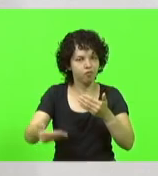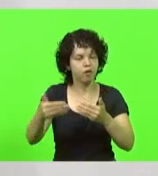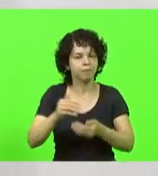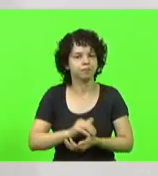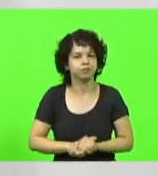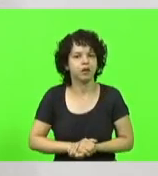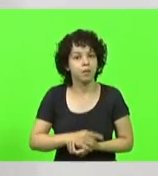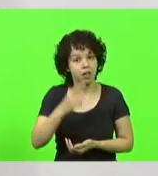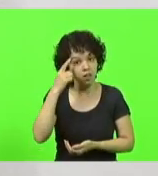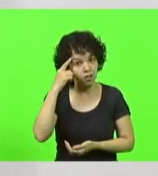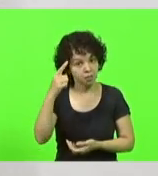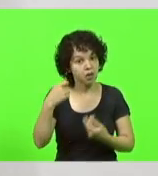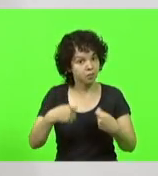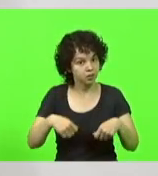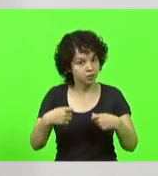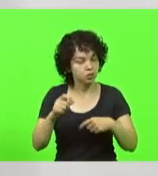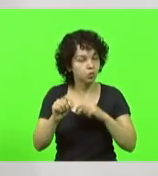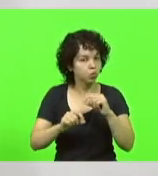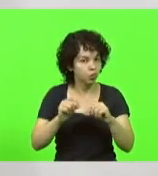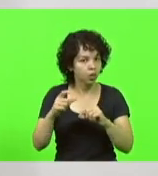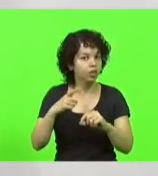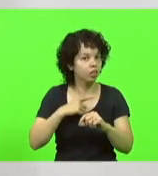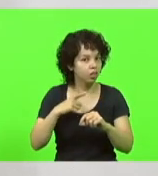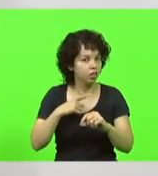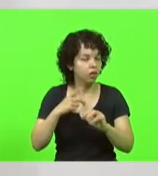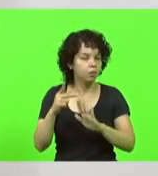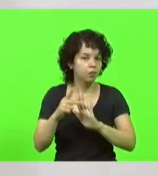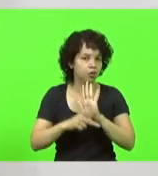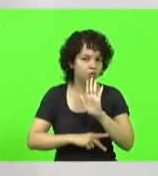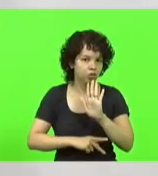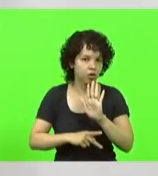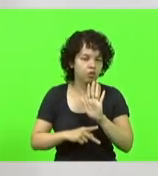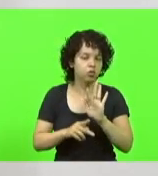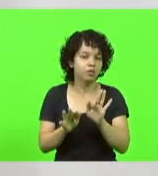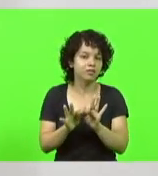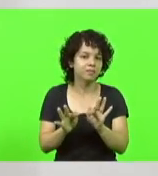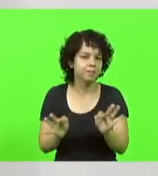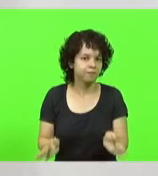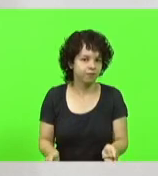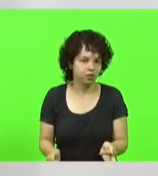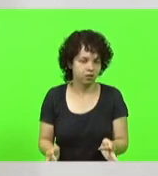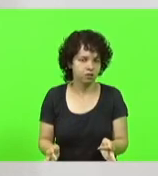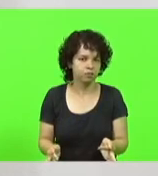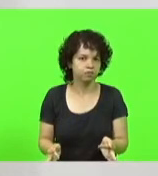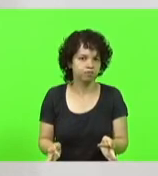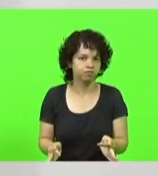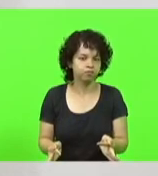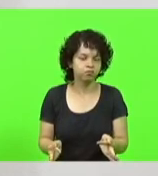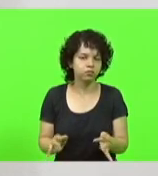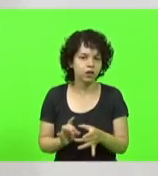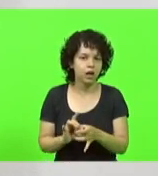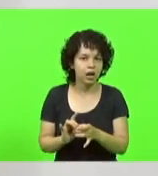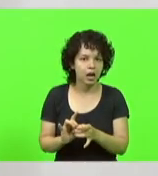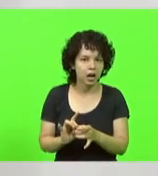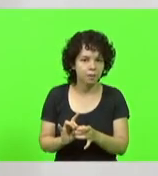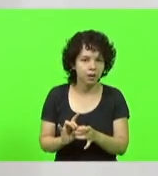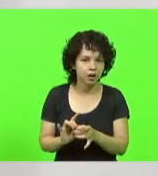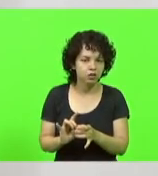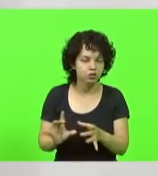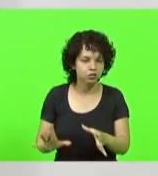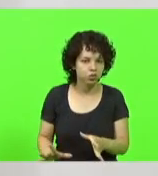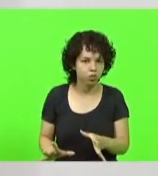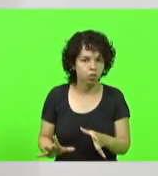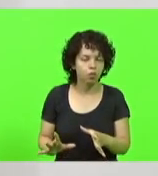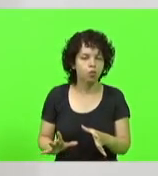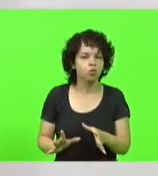lembrar que também temos o projeto onde simplifica as liberações através do corpo de